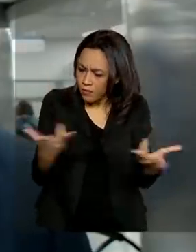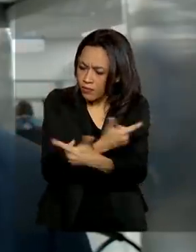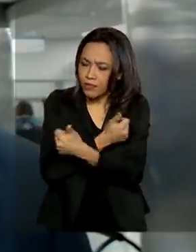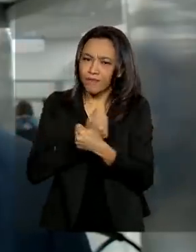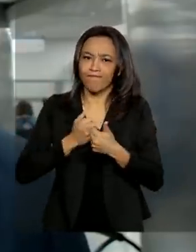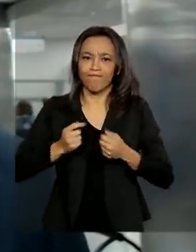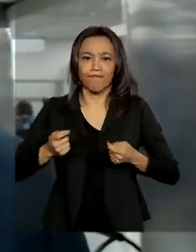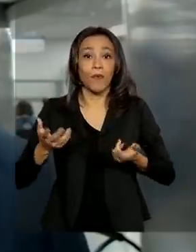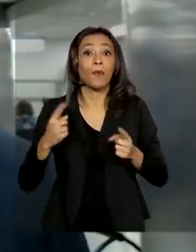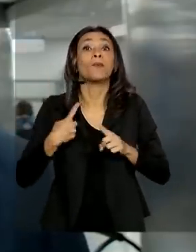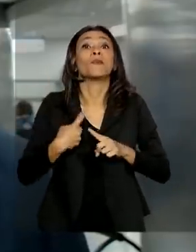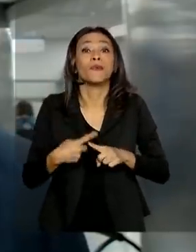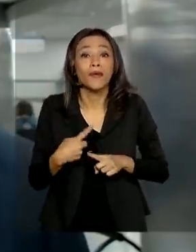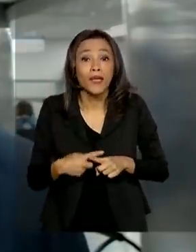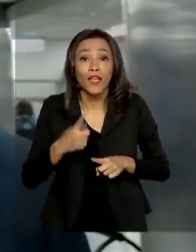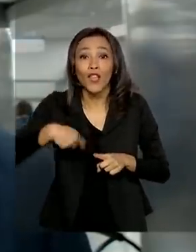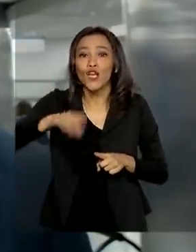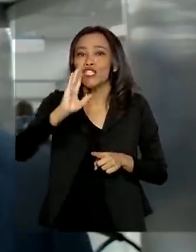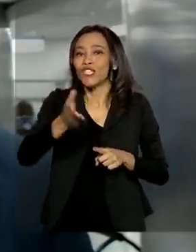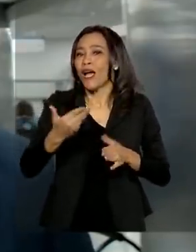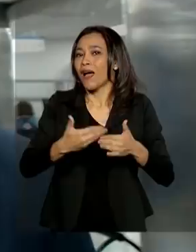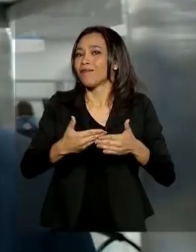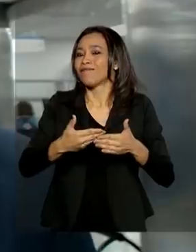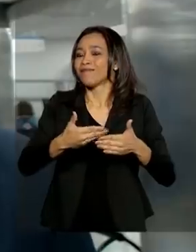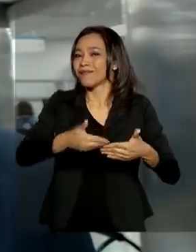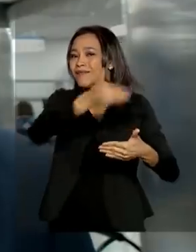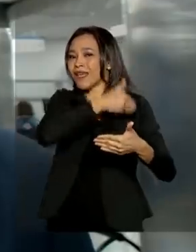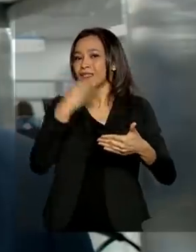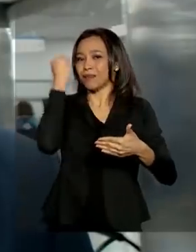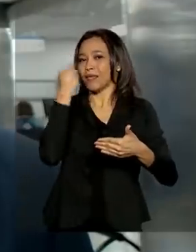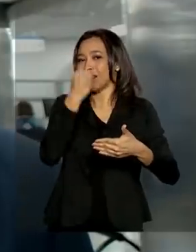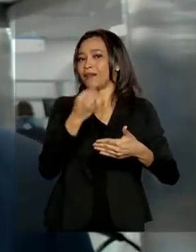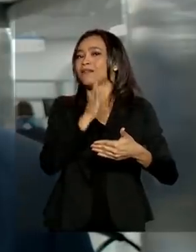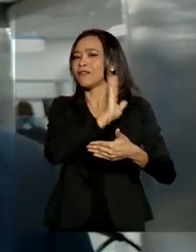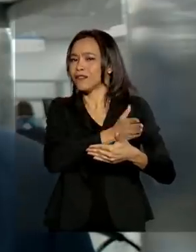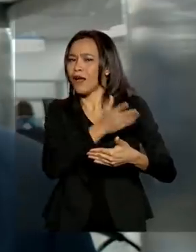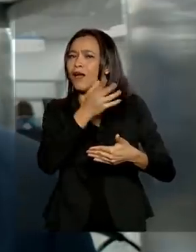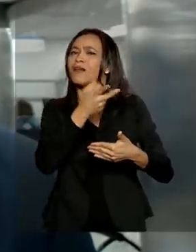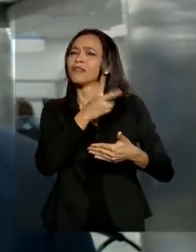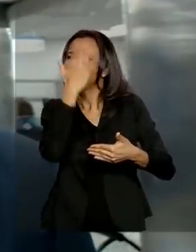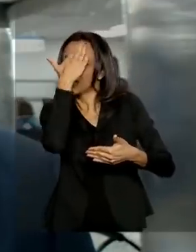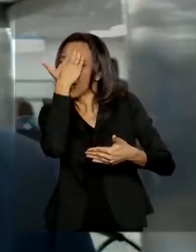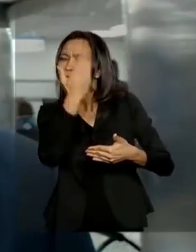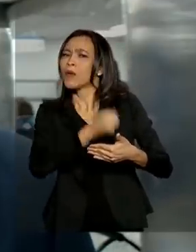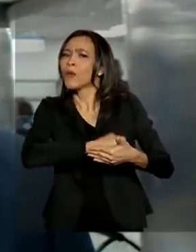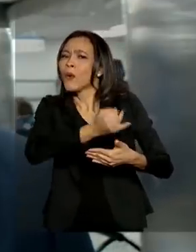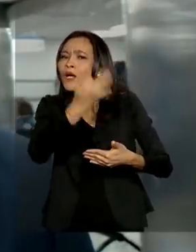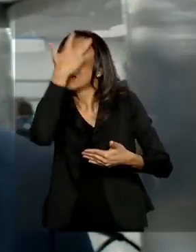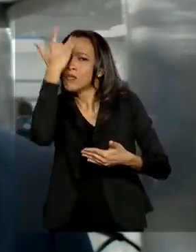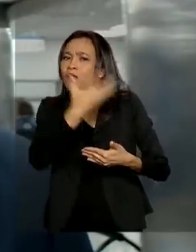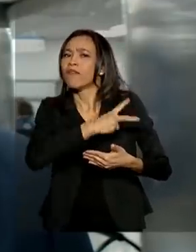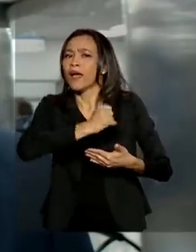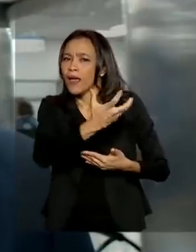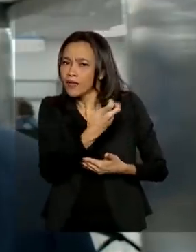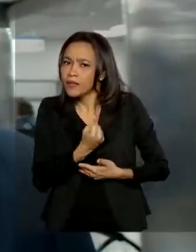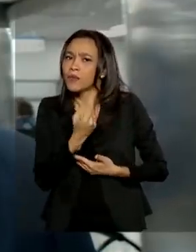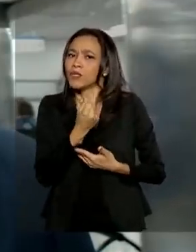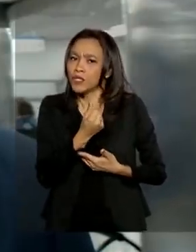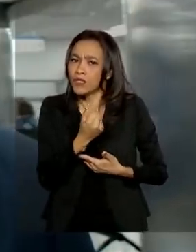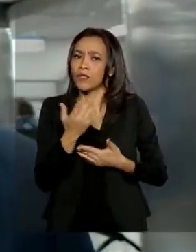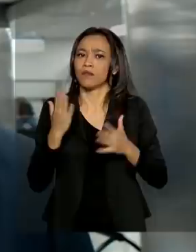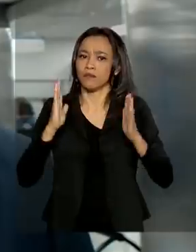porque nós já temos a base das pessoas que receberão. Então, uma parte relevante